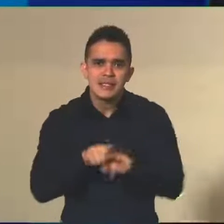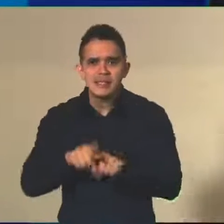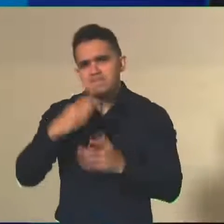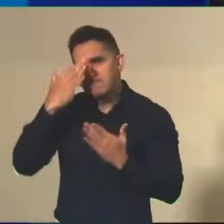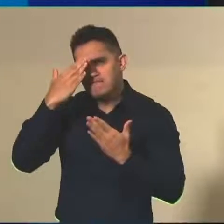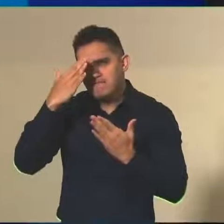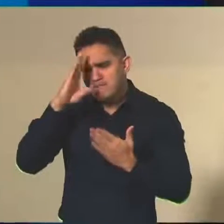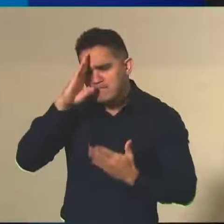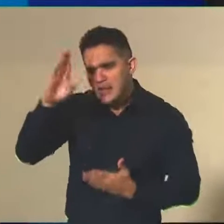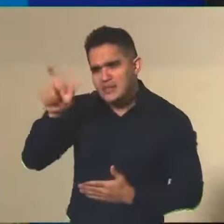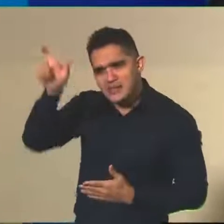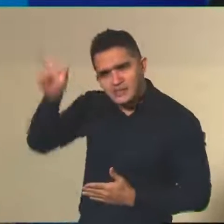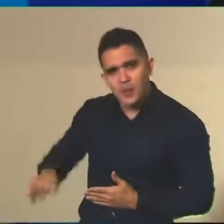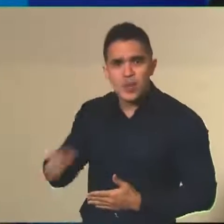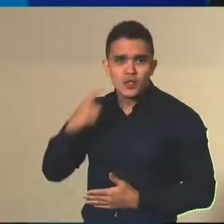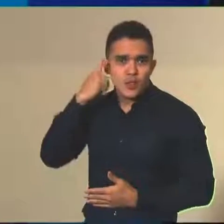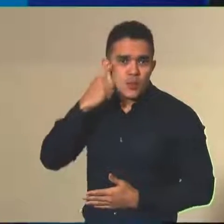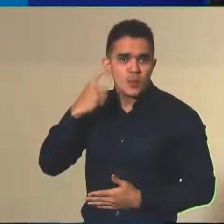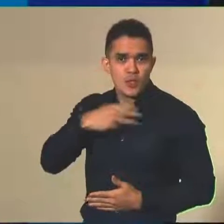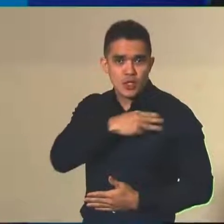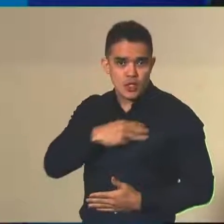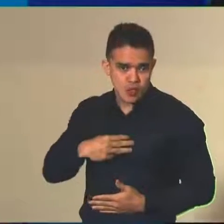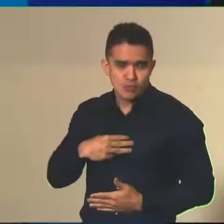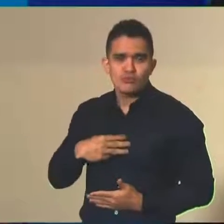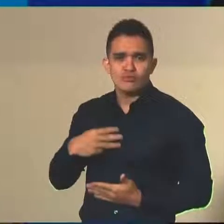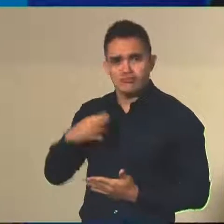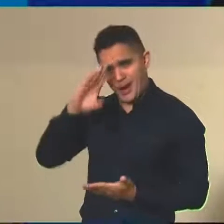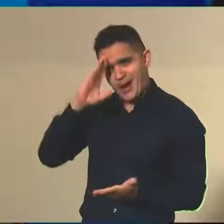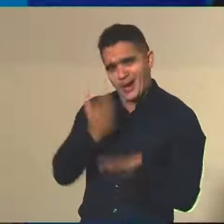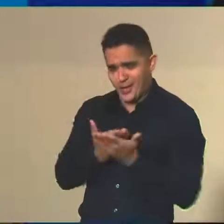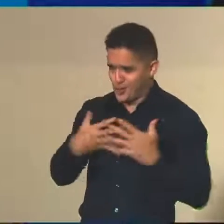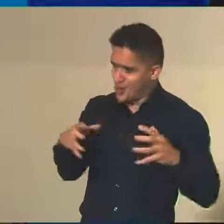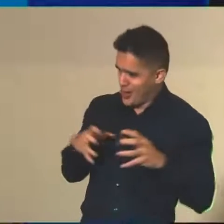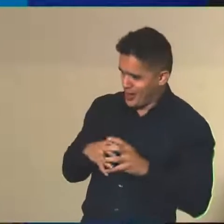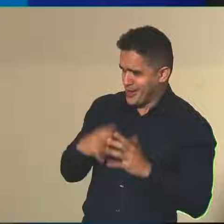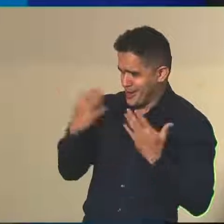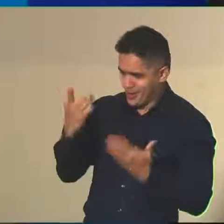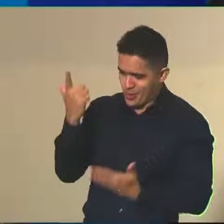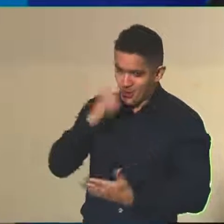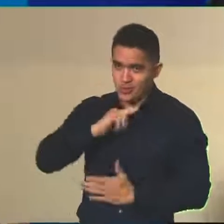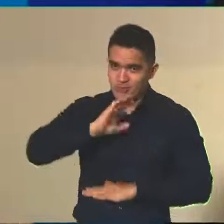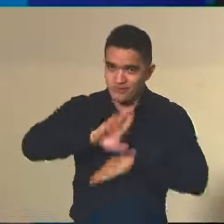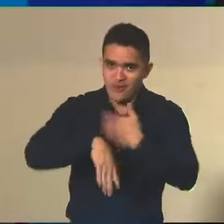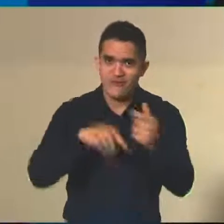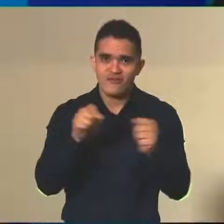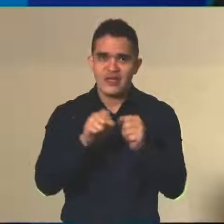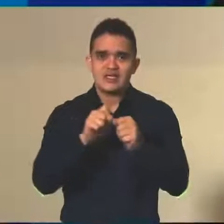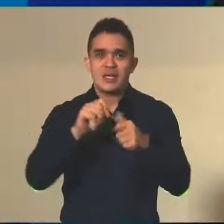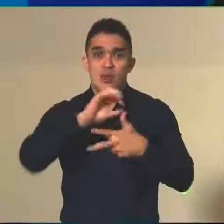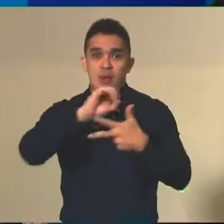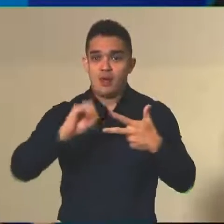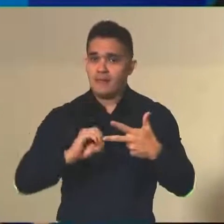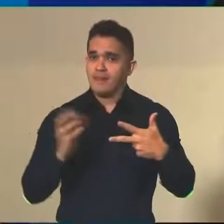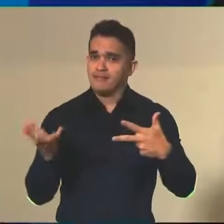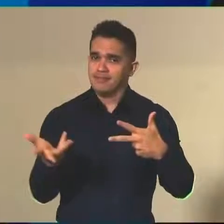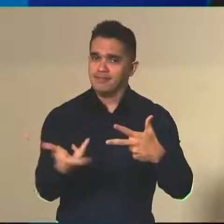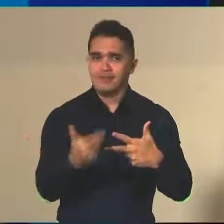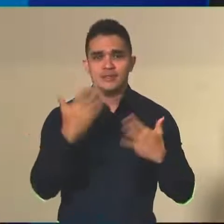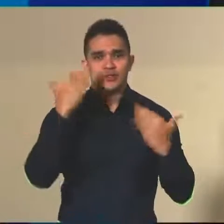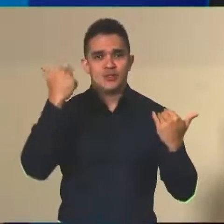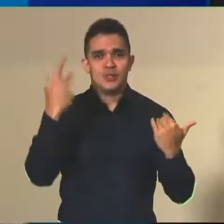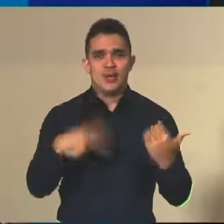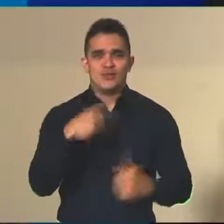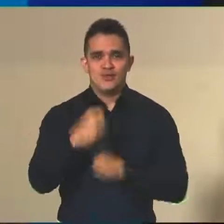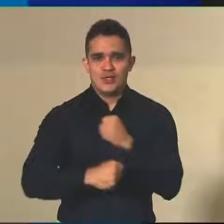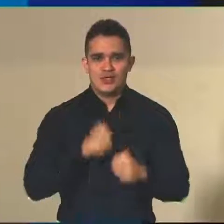o ministro por ter acreditado nessa equipe, para que nós pudéssemos realizar esse Enem com bastante sucesso esse